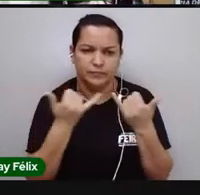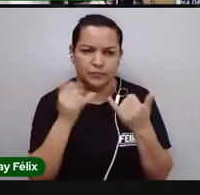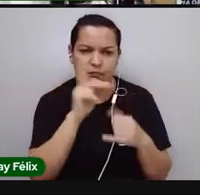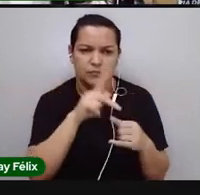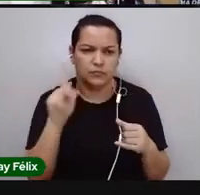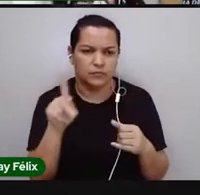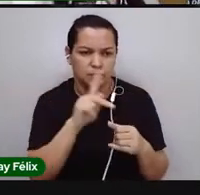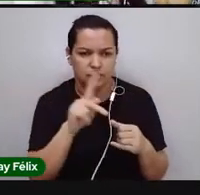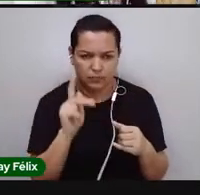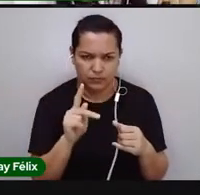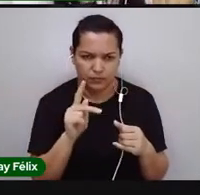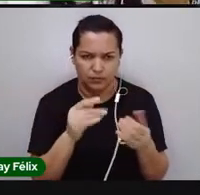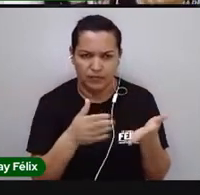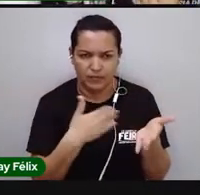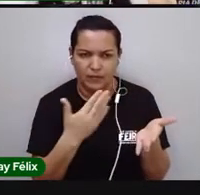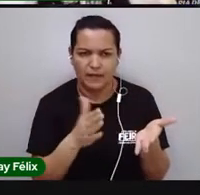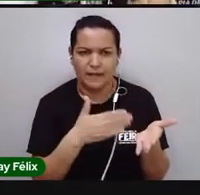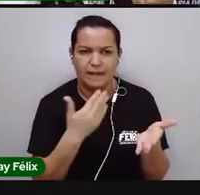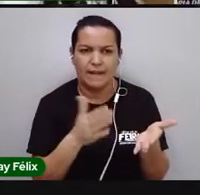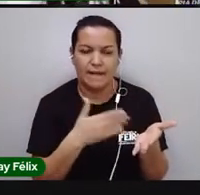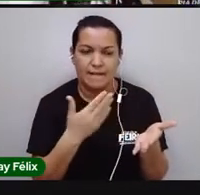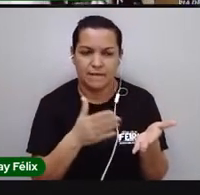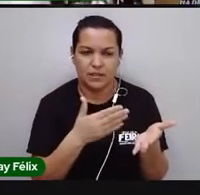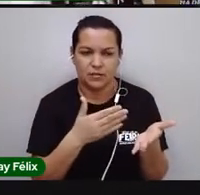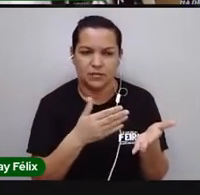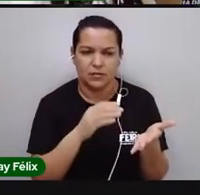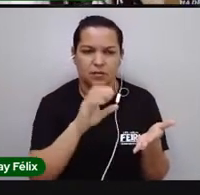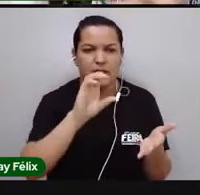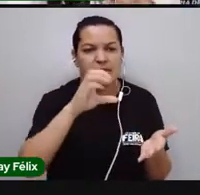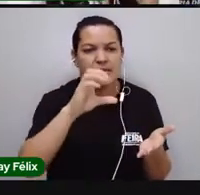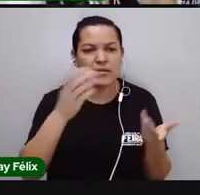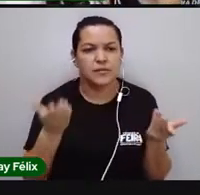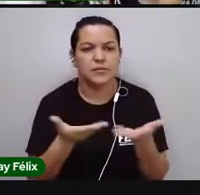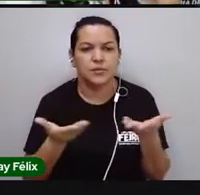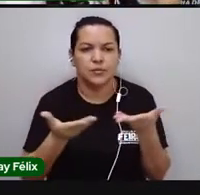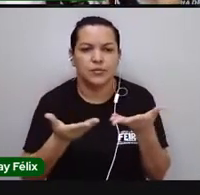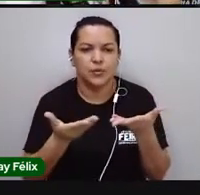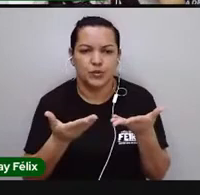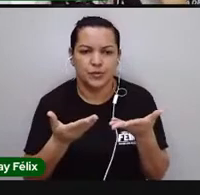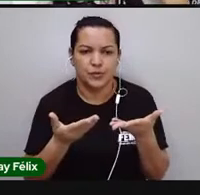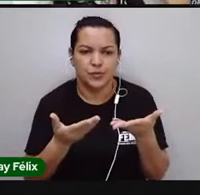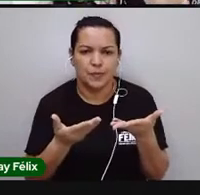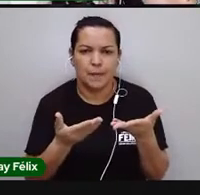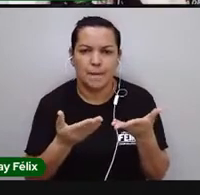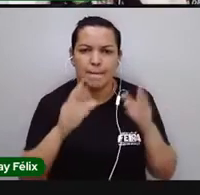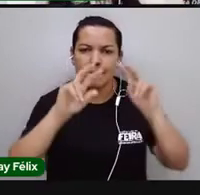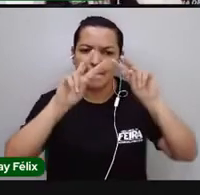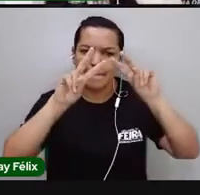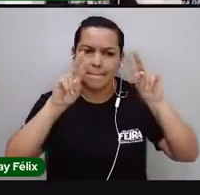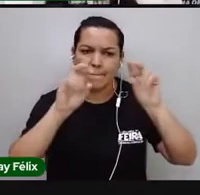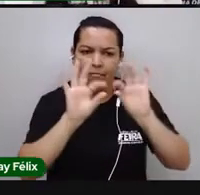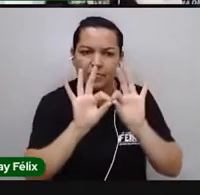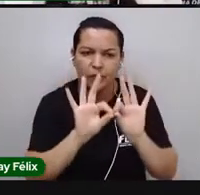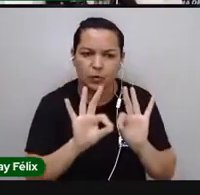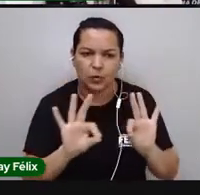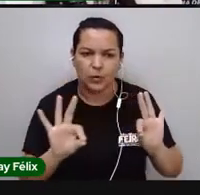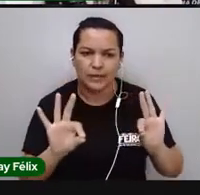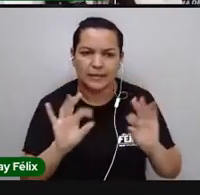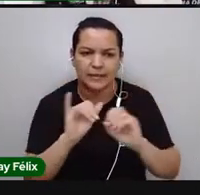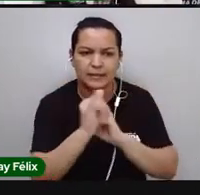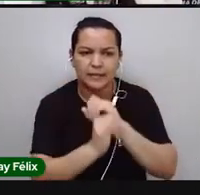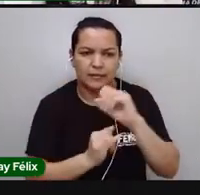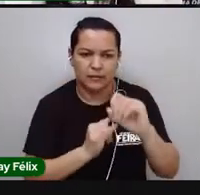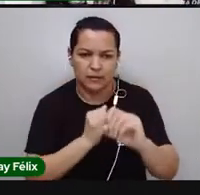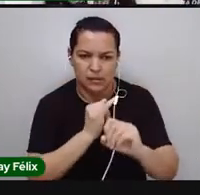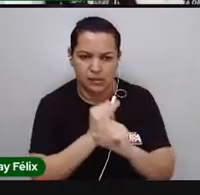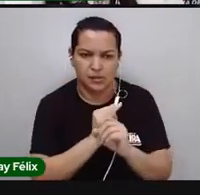de uma revista chamada Ciência Hoje, tá? E aí está o link do site para quem quiser acessar e